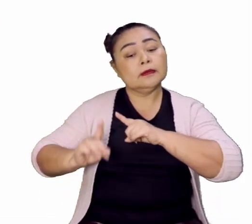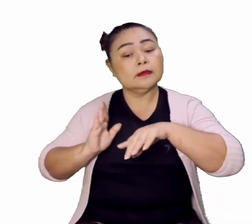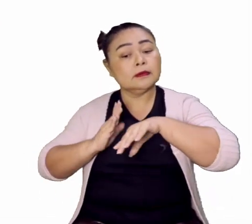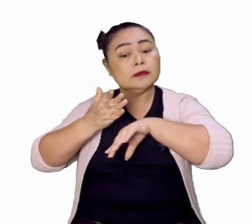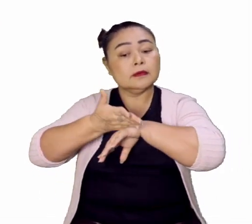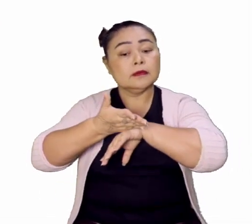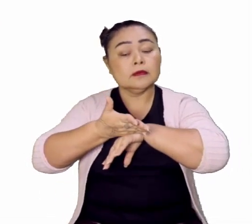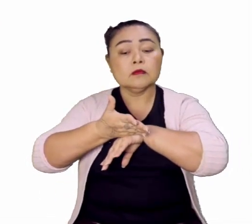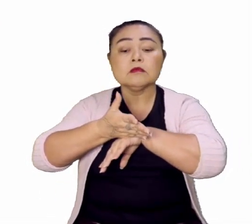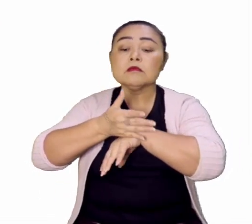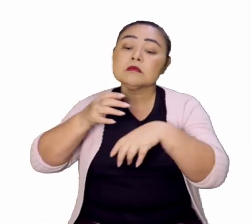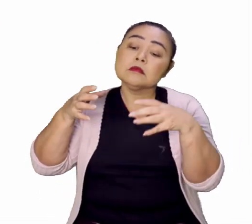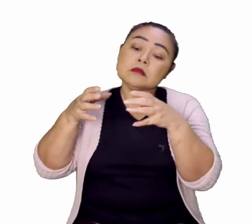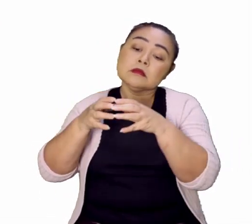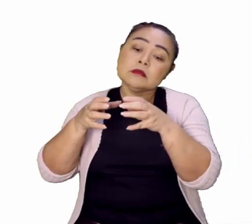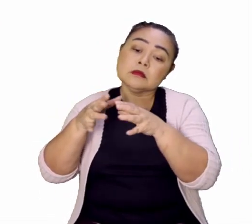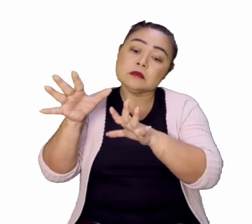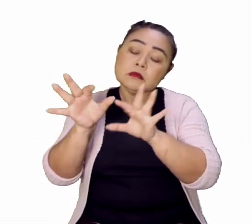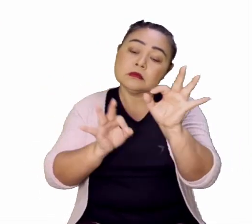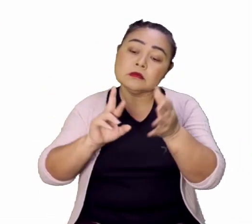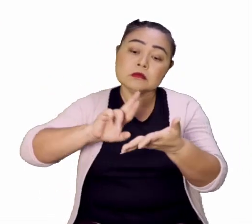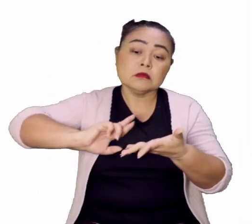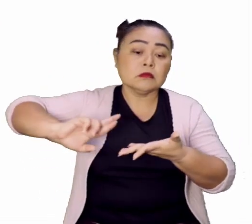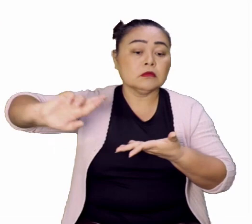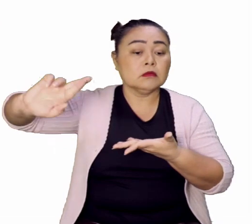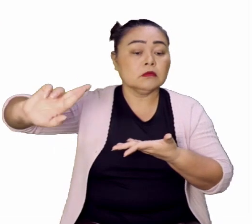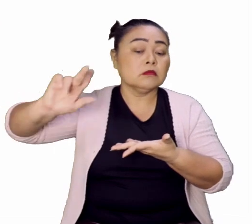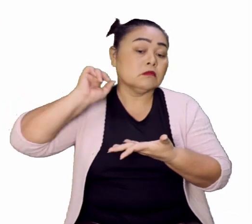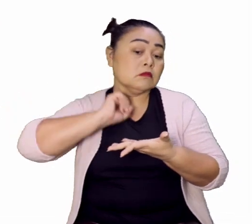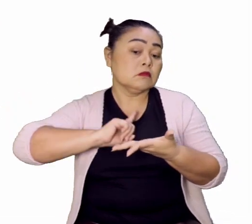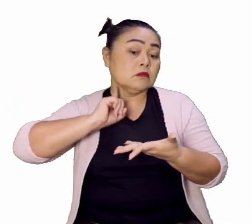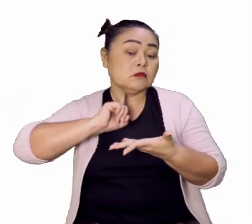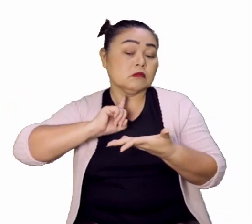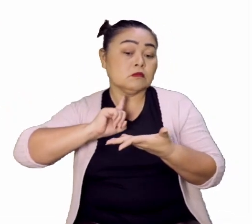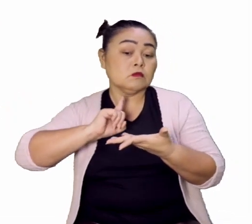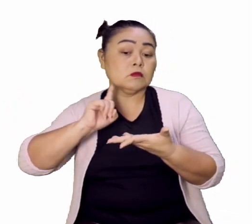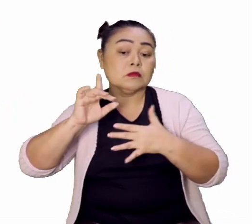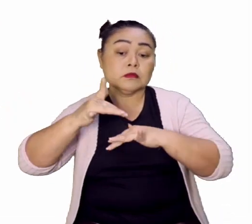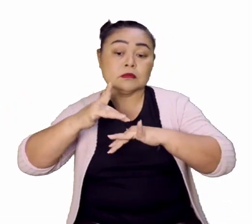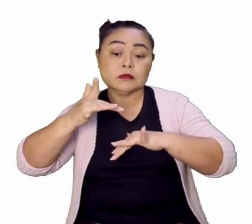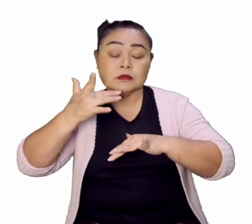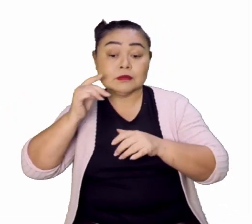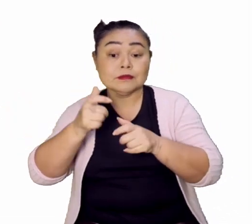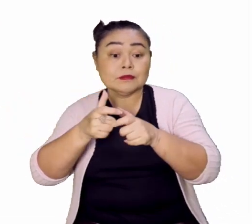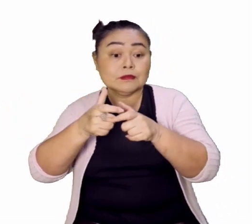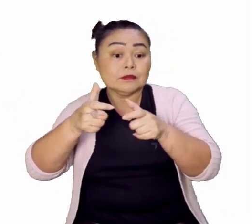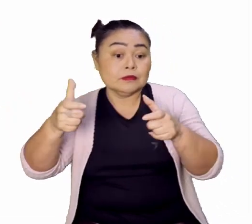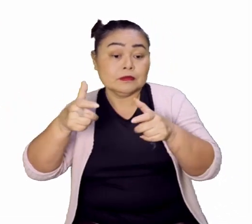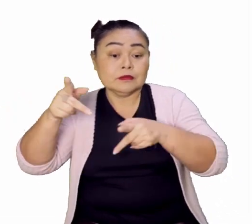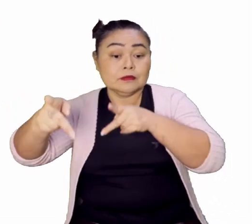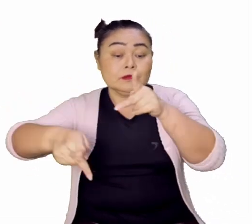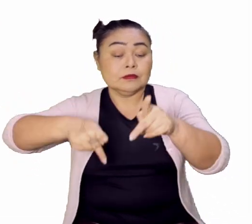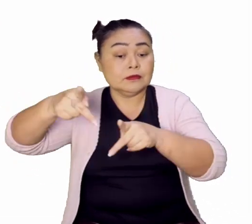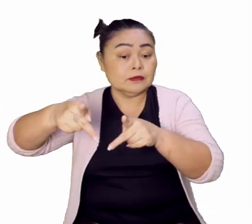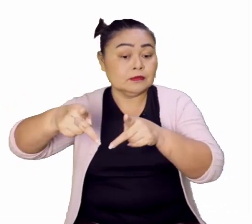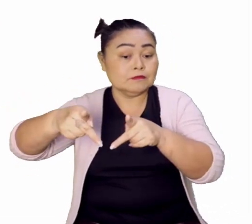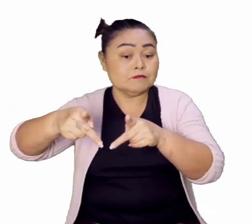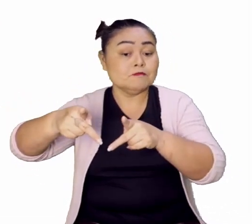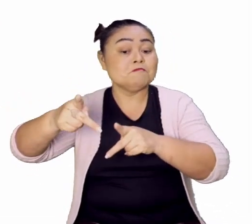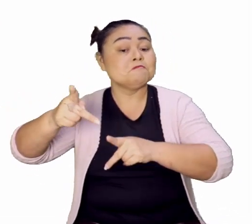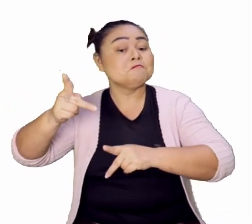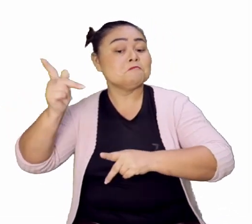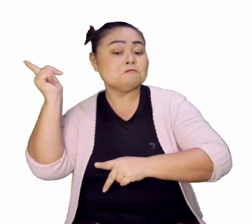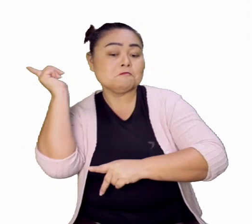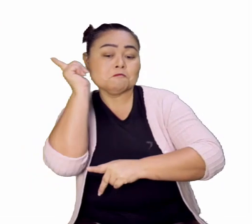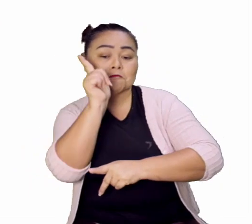ingresso de ordens religiosas em Minas Gerais. O enriquecimento generalizado da população e o